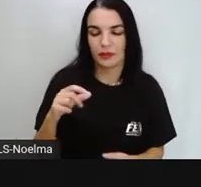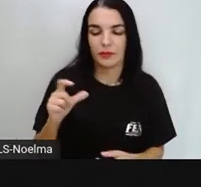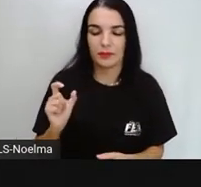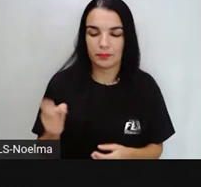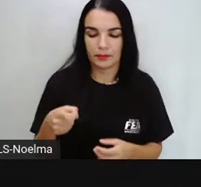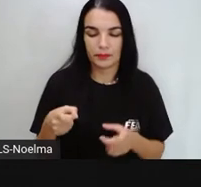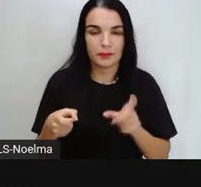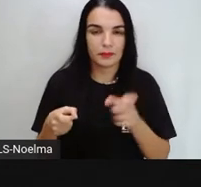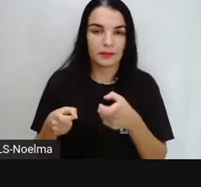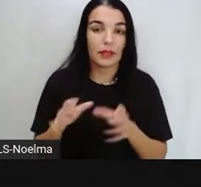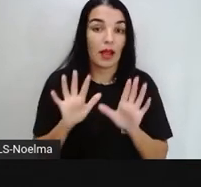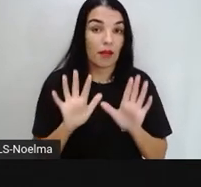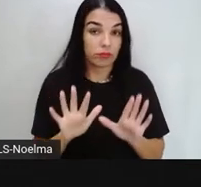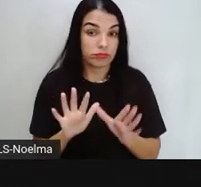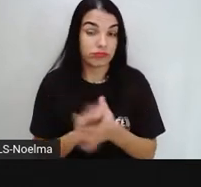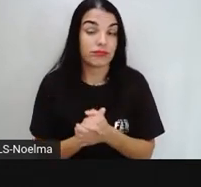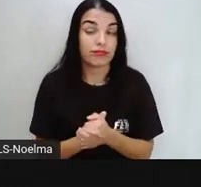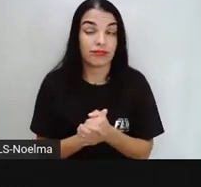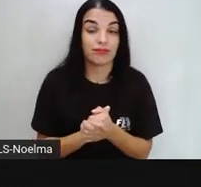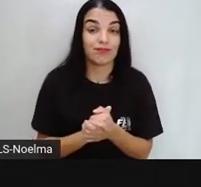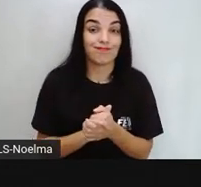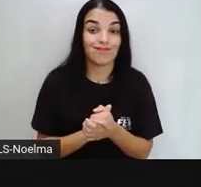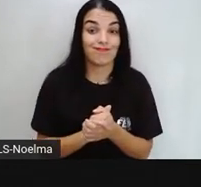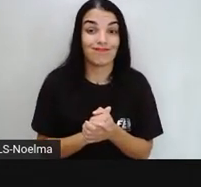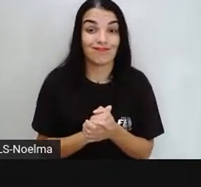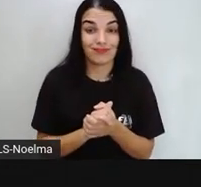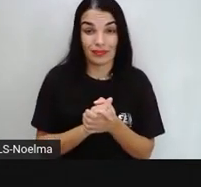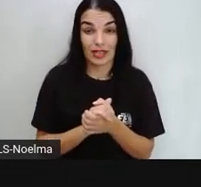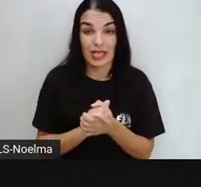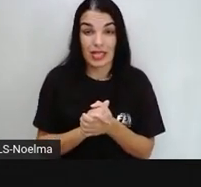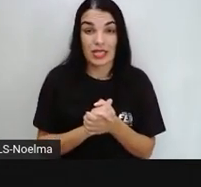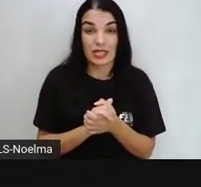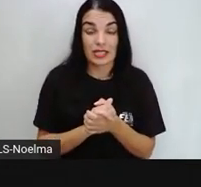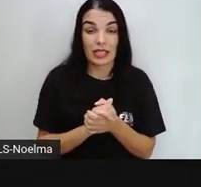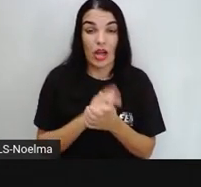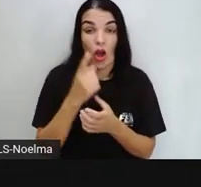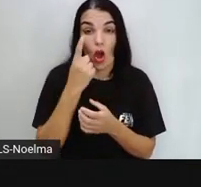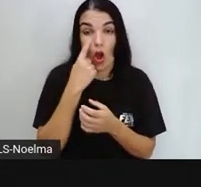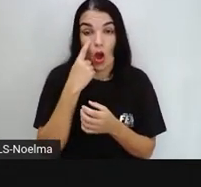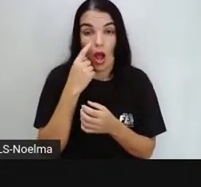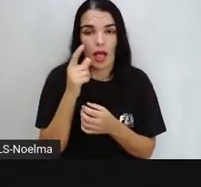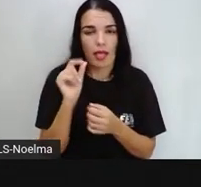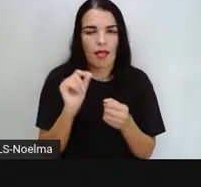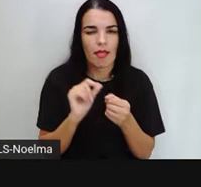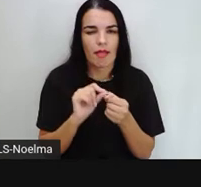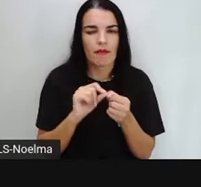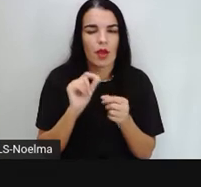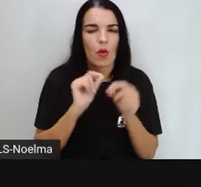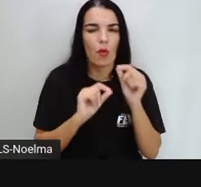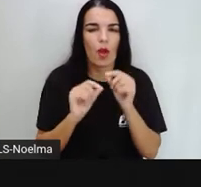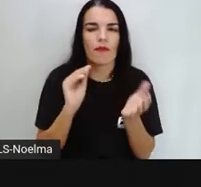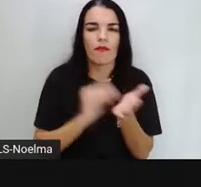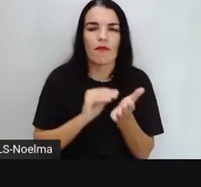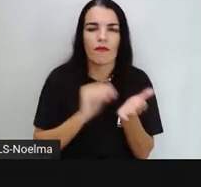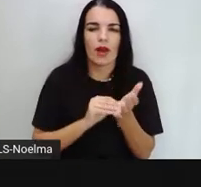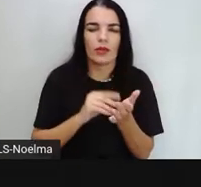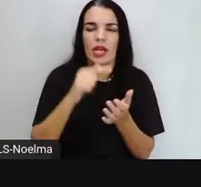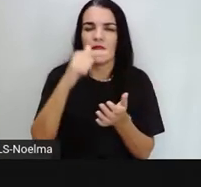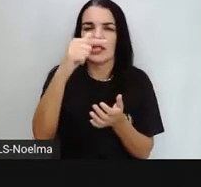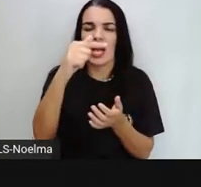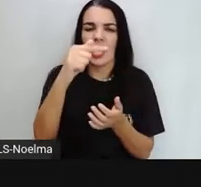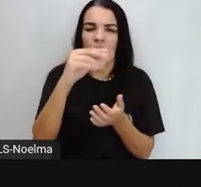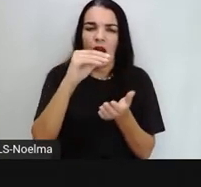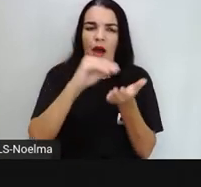Só que tem um probleminha aí nesse gatinho, nós não usamos aqui as sete peças, certo? Aqui nós temos só o quê?